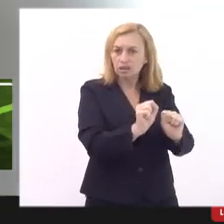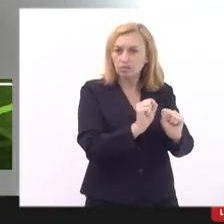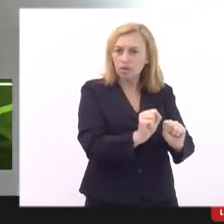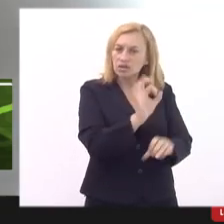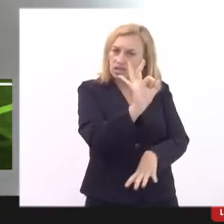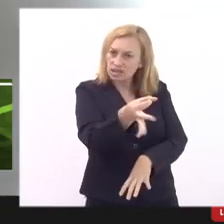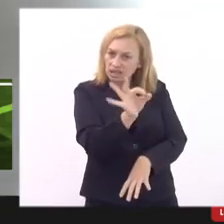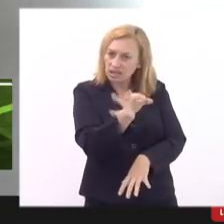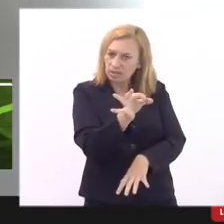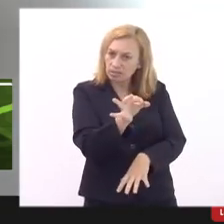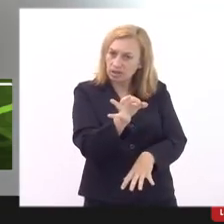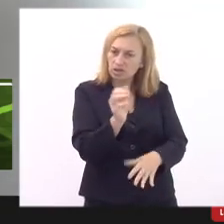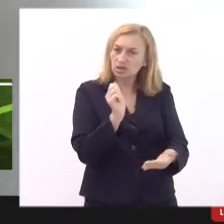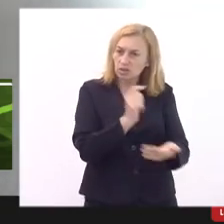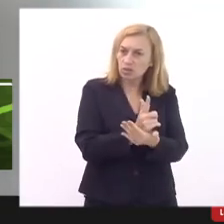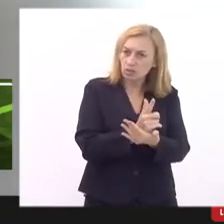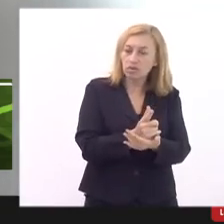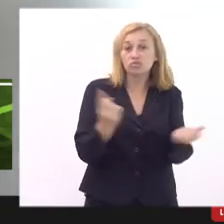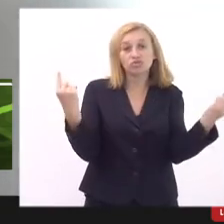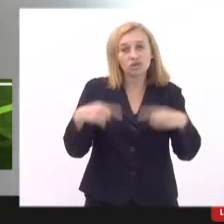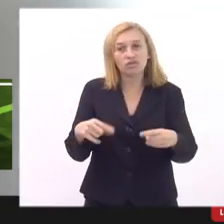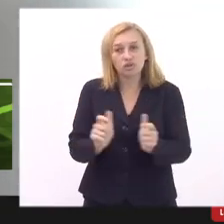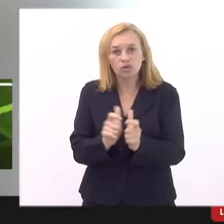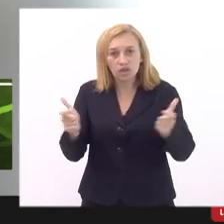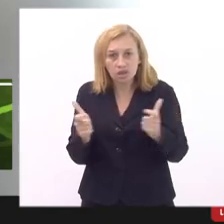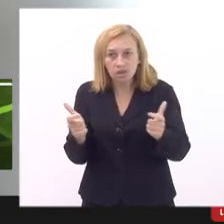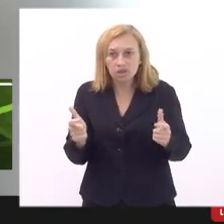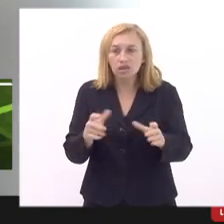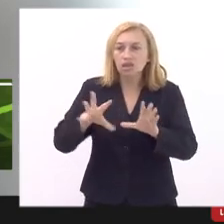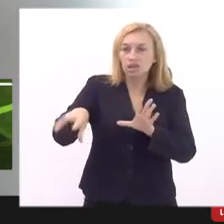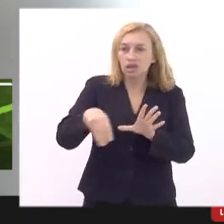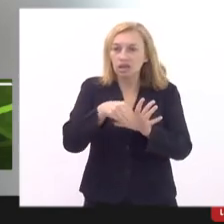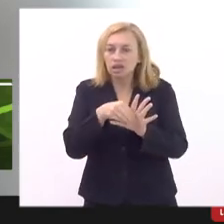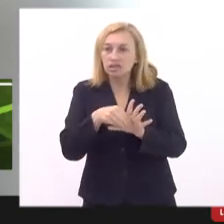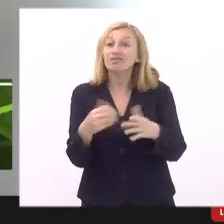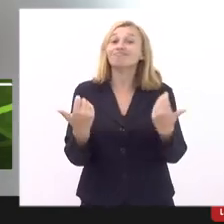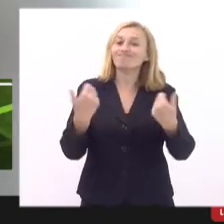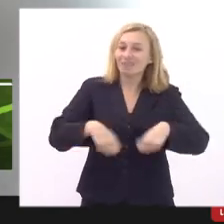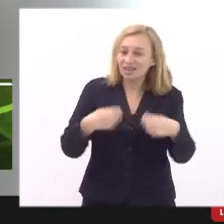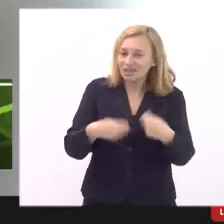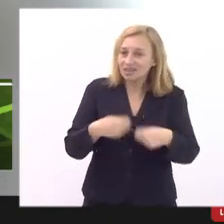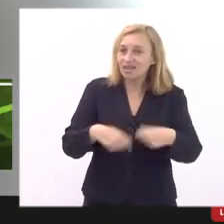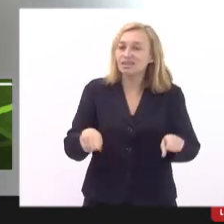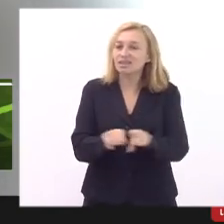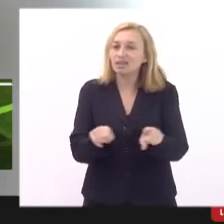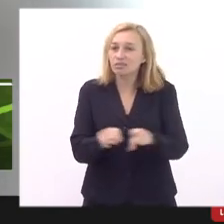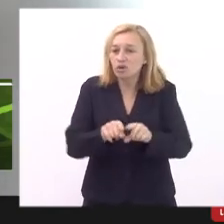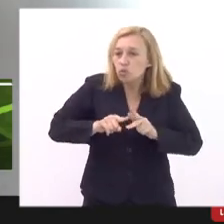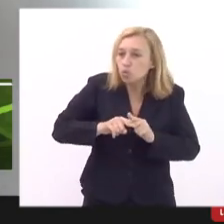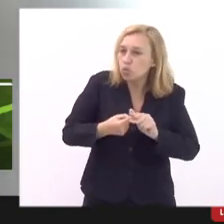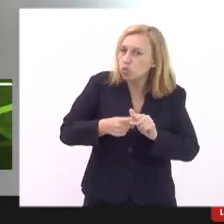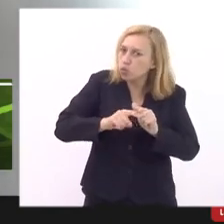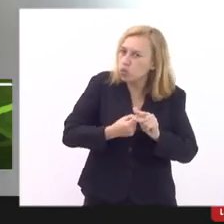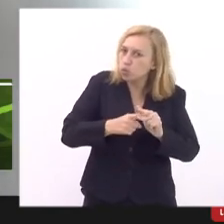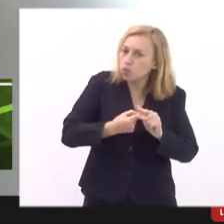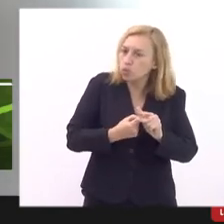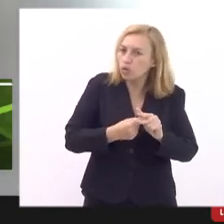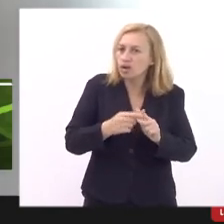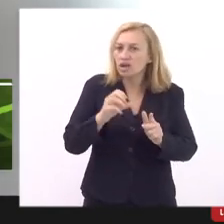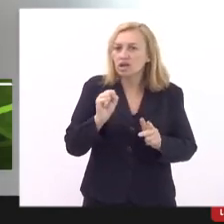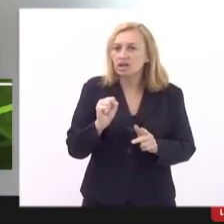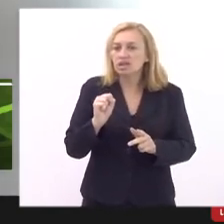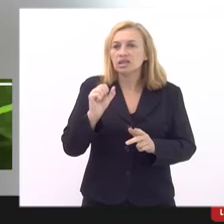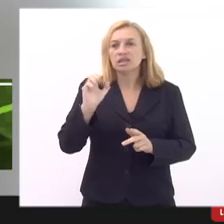de fato ser executado são muitos desafios e atrelado a isso essa necessidade também de ajuste do censo